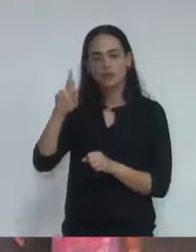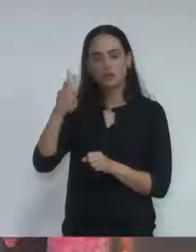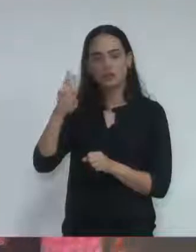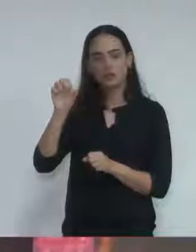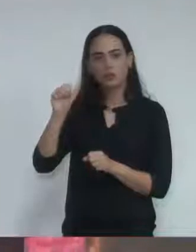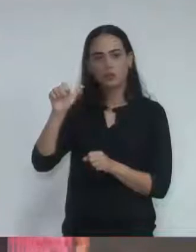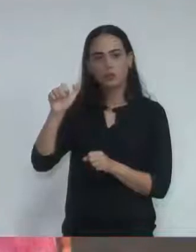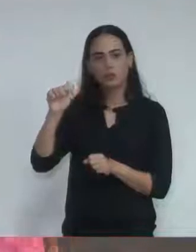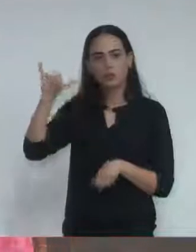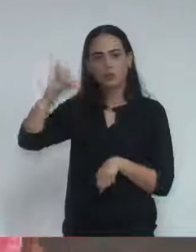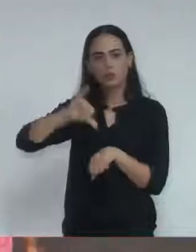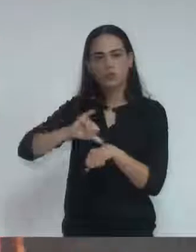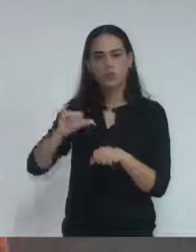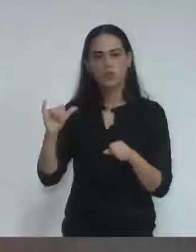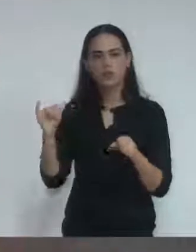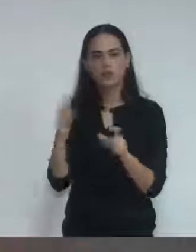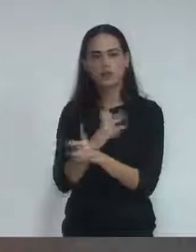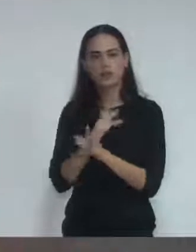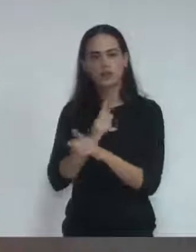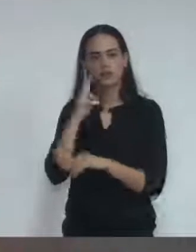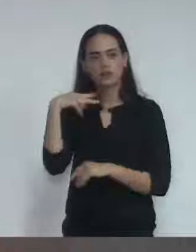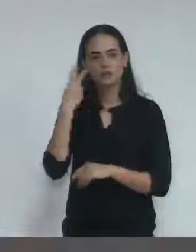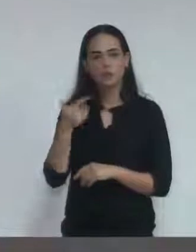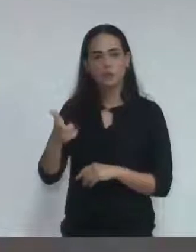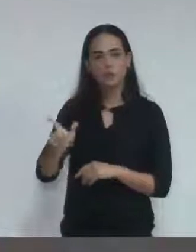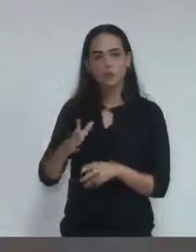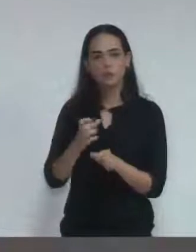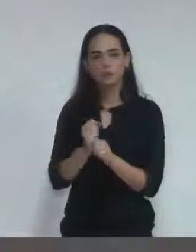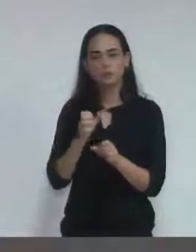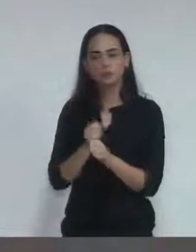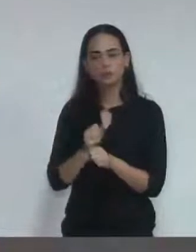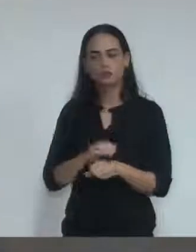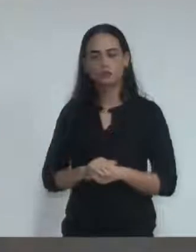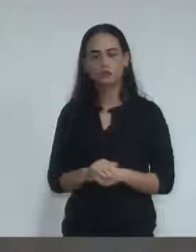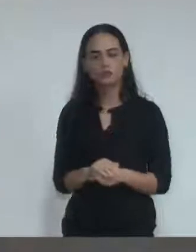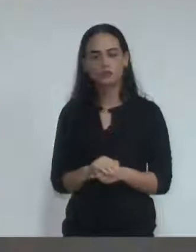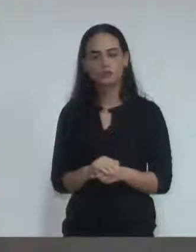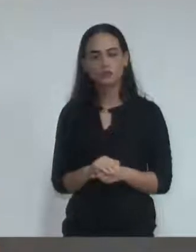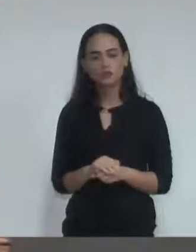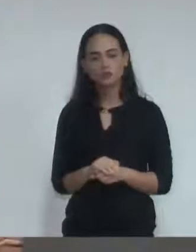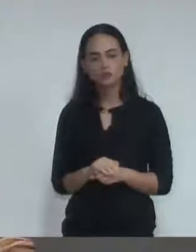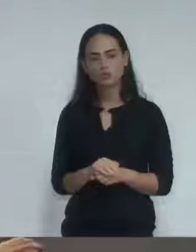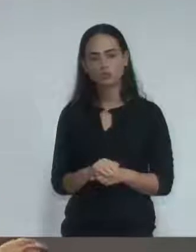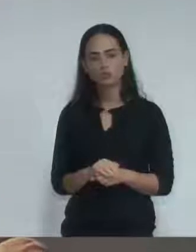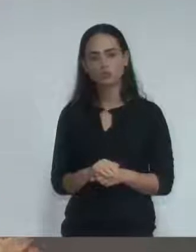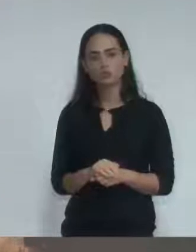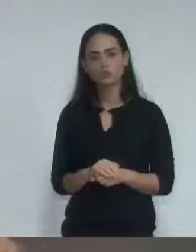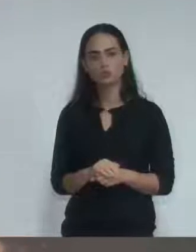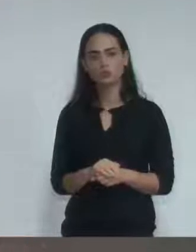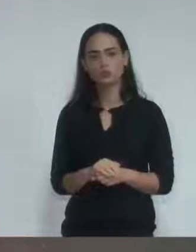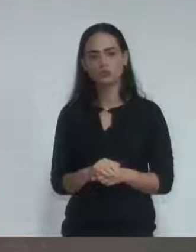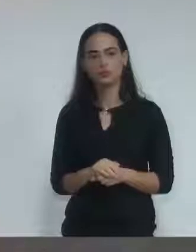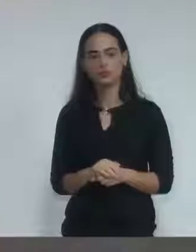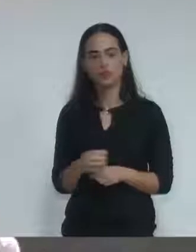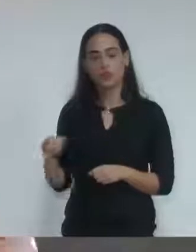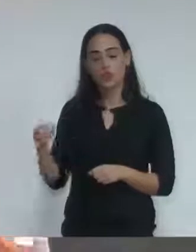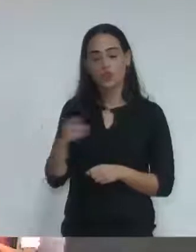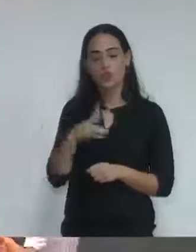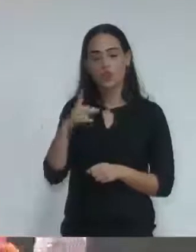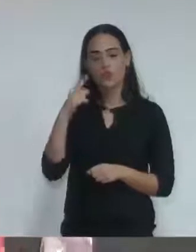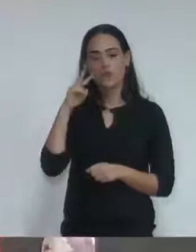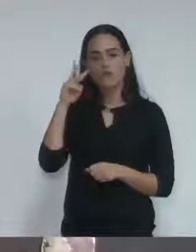11, centro. Escritório Contábil, Nova Vinhedo, endereço Rua Sete de Setembro, número 329, Nova Vinhedo. Nova Visão